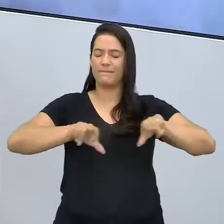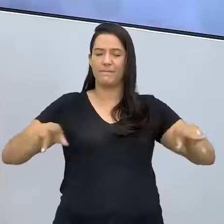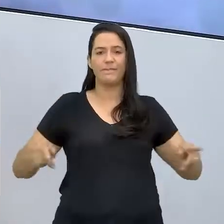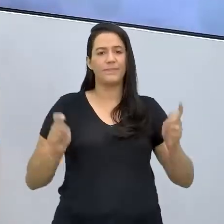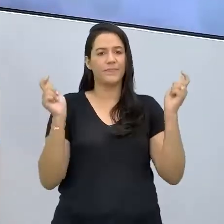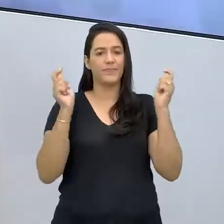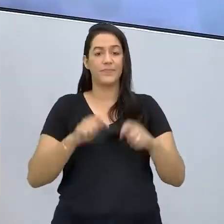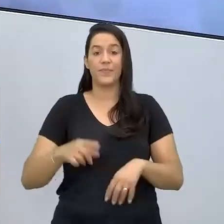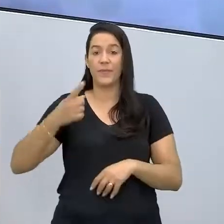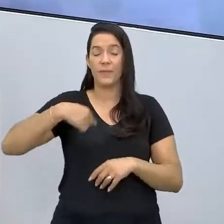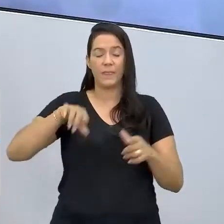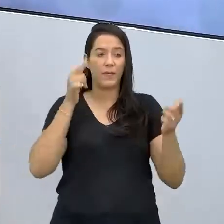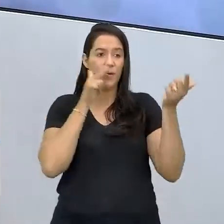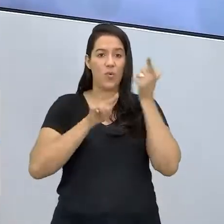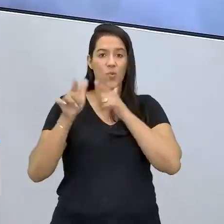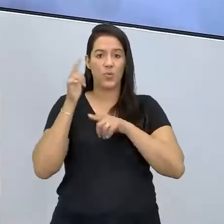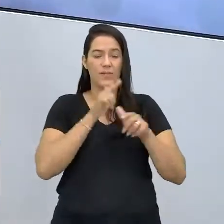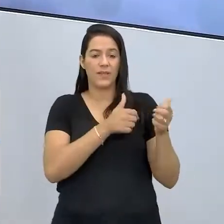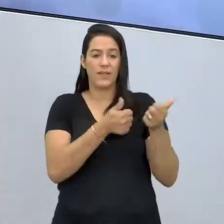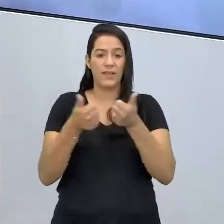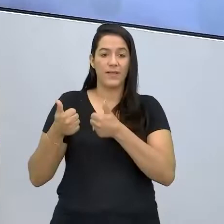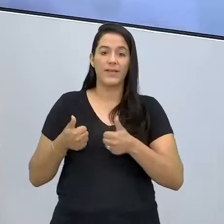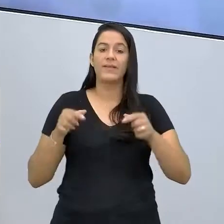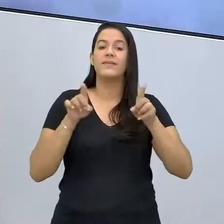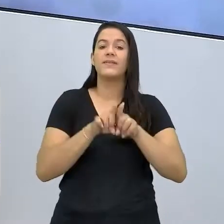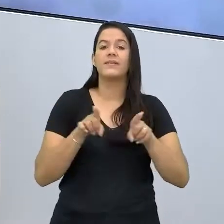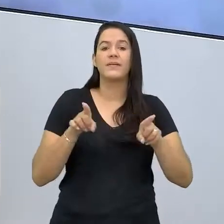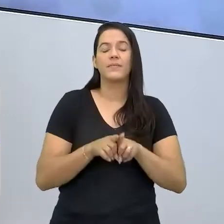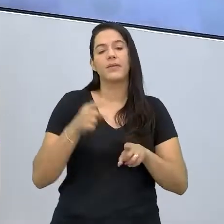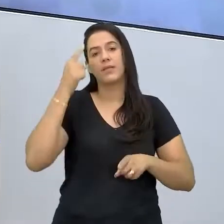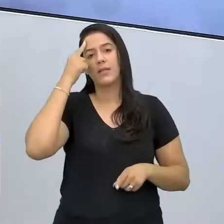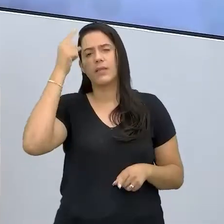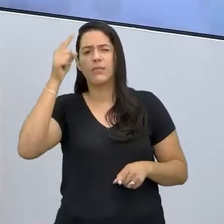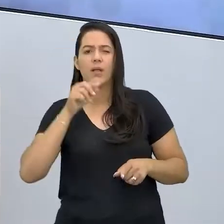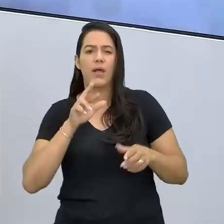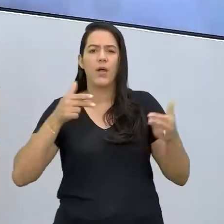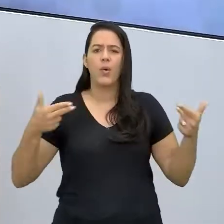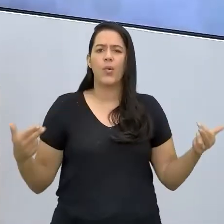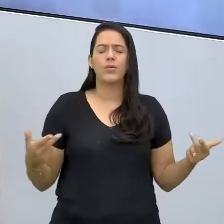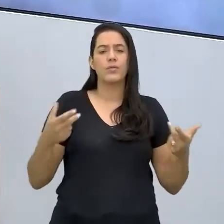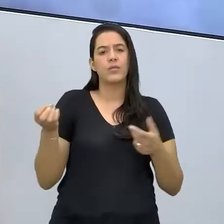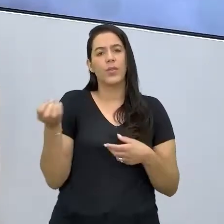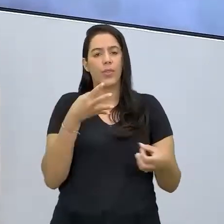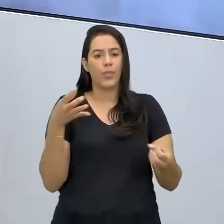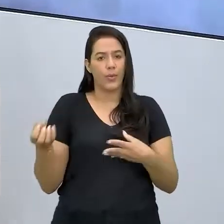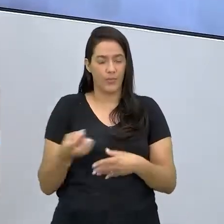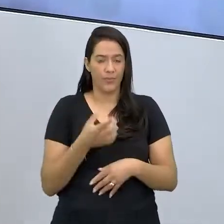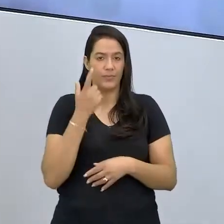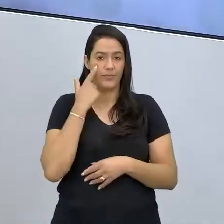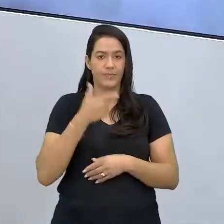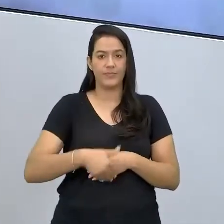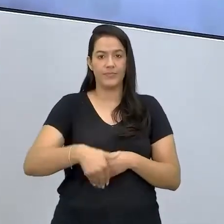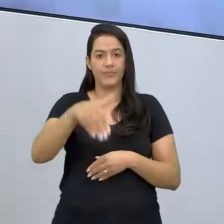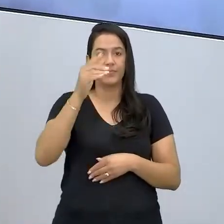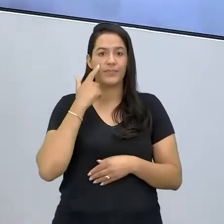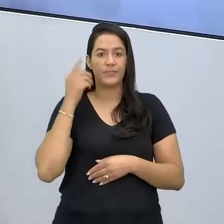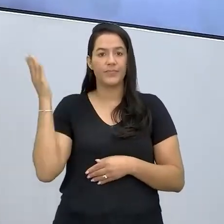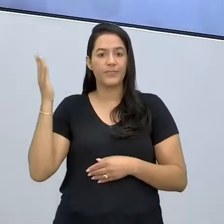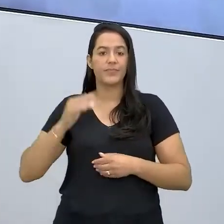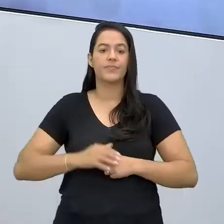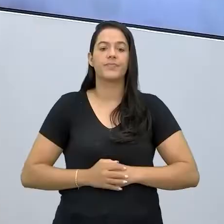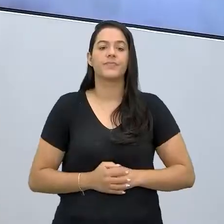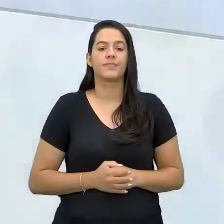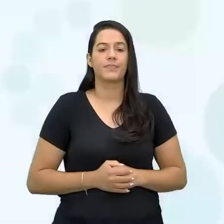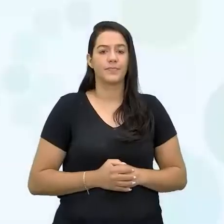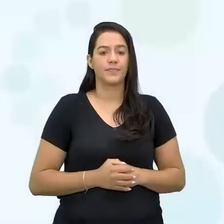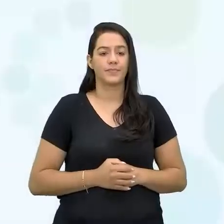porque a gente vai rever coisas bem legais aí. E também pontuar alguma coisinha nova, né? Então, vamos lá. Na tela pra vocês, tá aí,